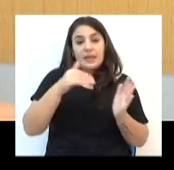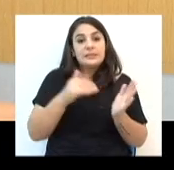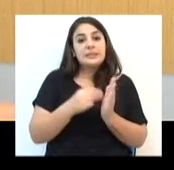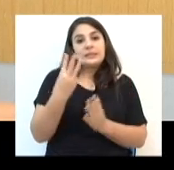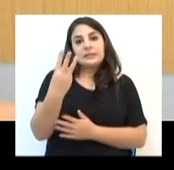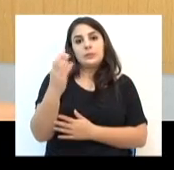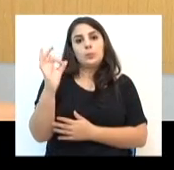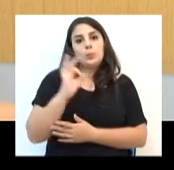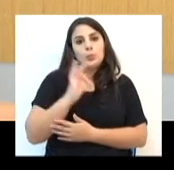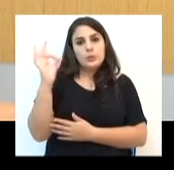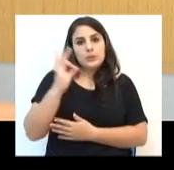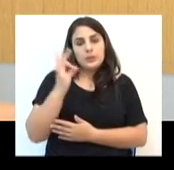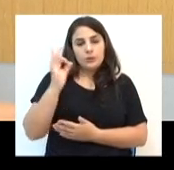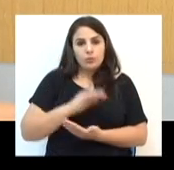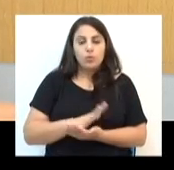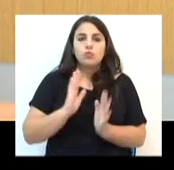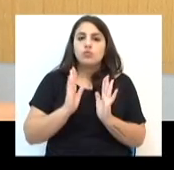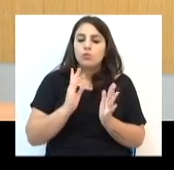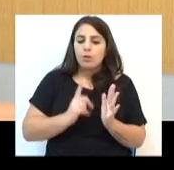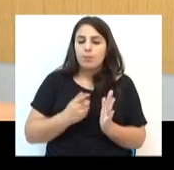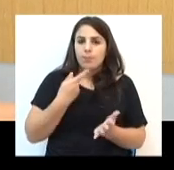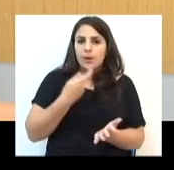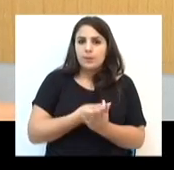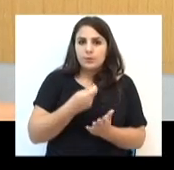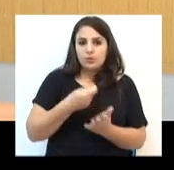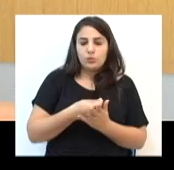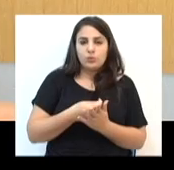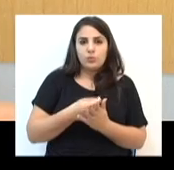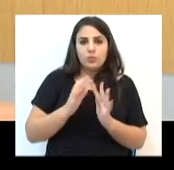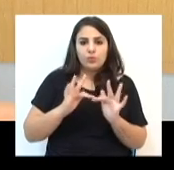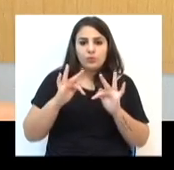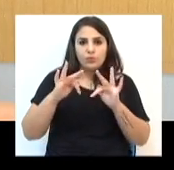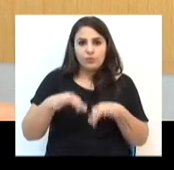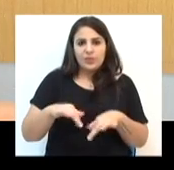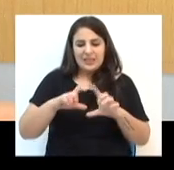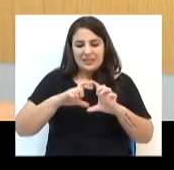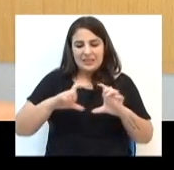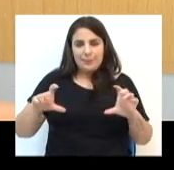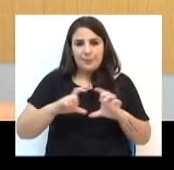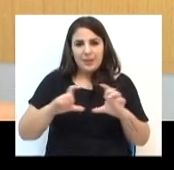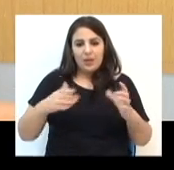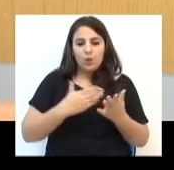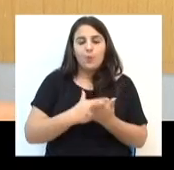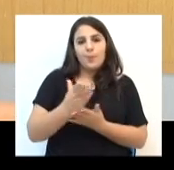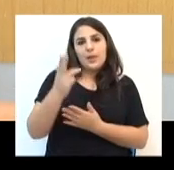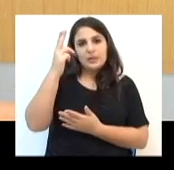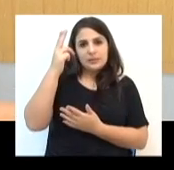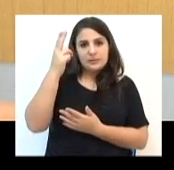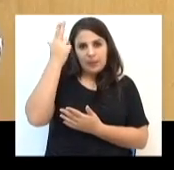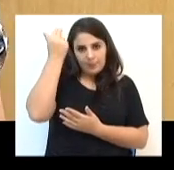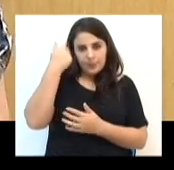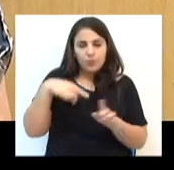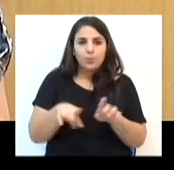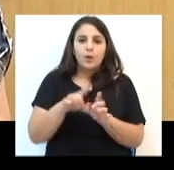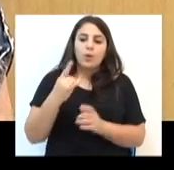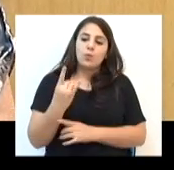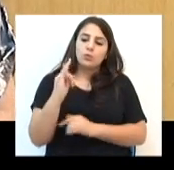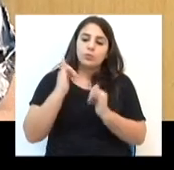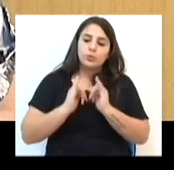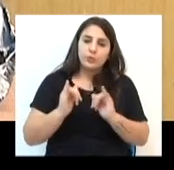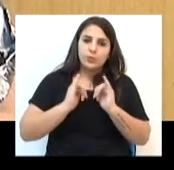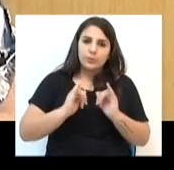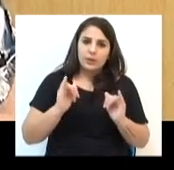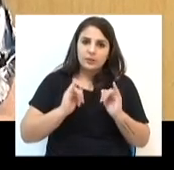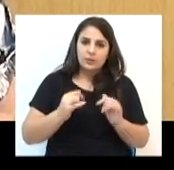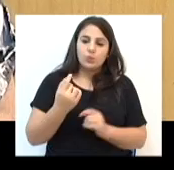descontos são de até 3%. Já o pagamento por final de placa inicia no mês de abril. E uma última